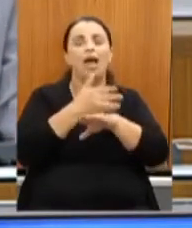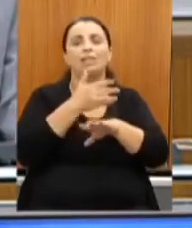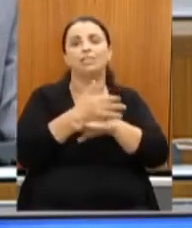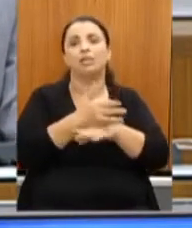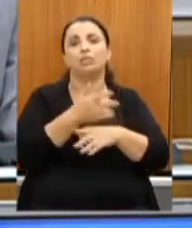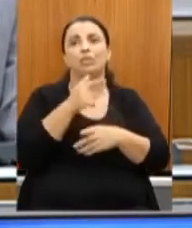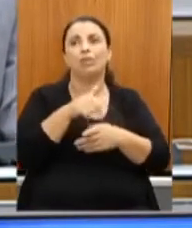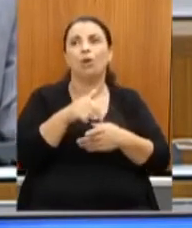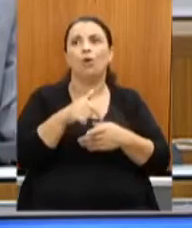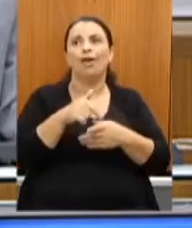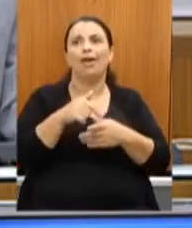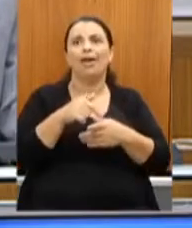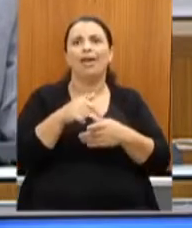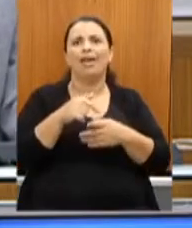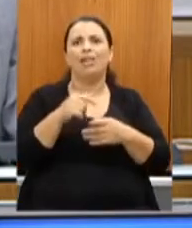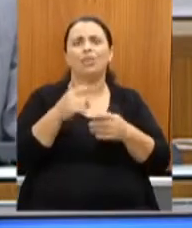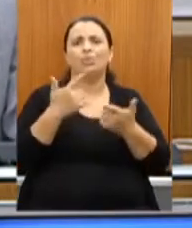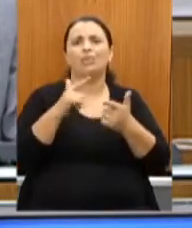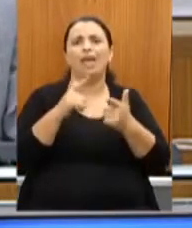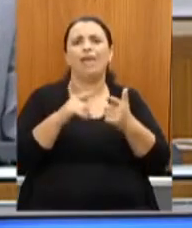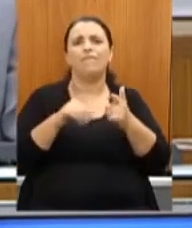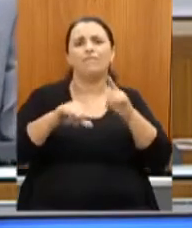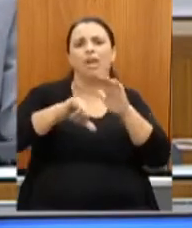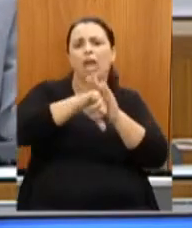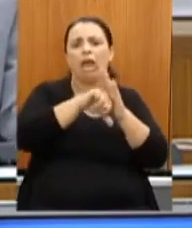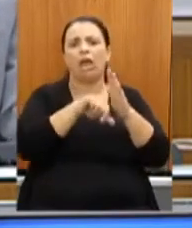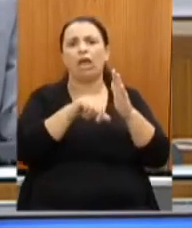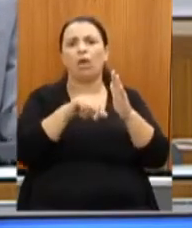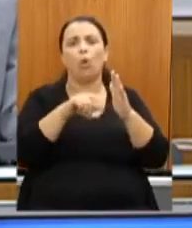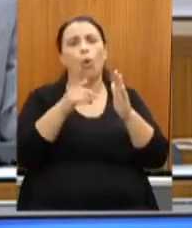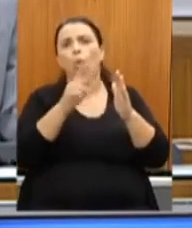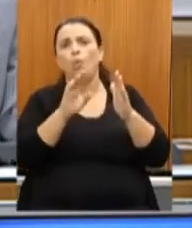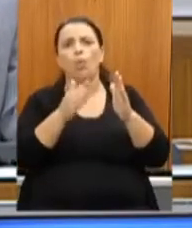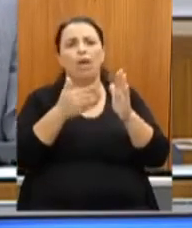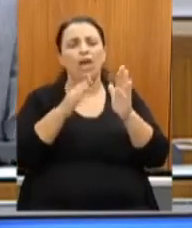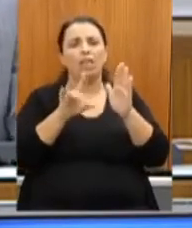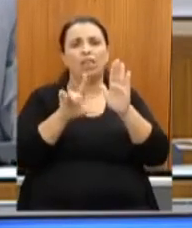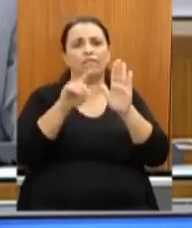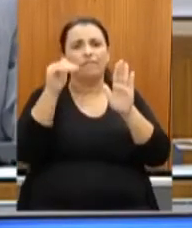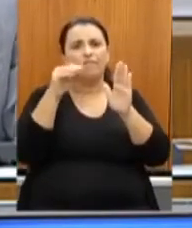questão, no meu entendimento, até no entendimento do doutor Sérgio da AGE.